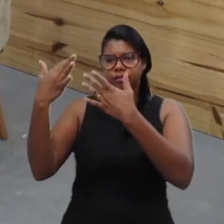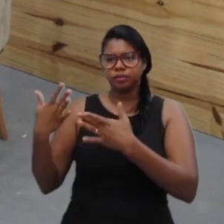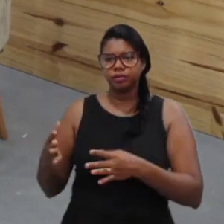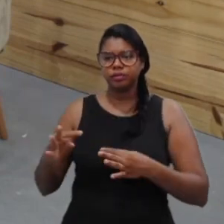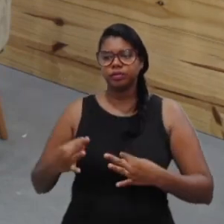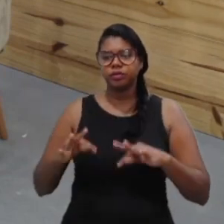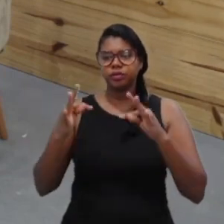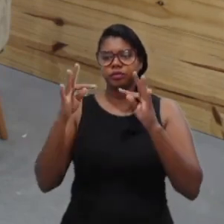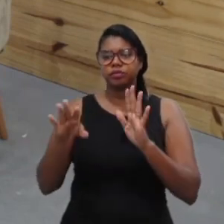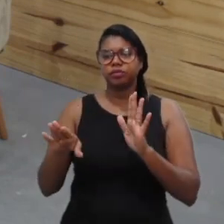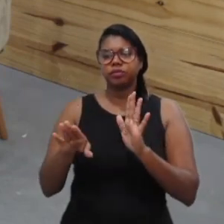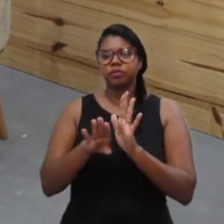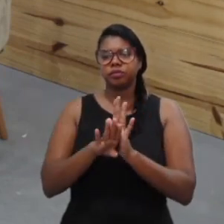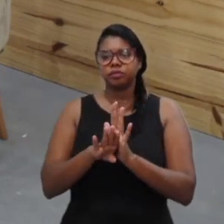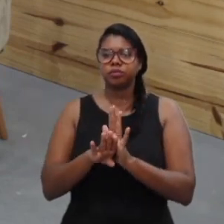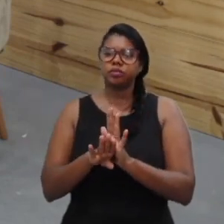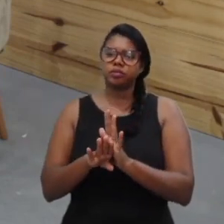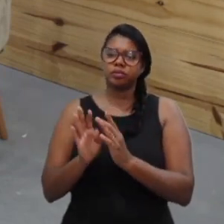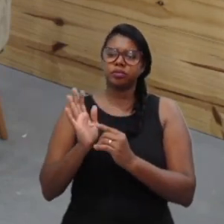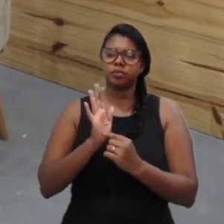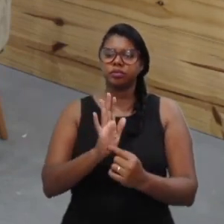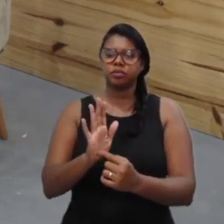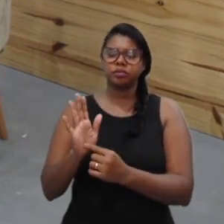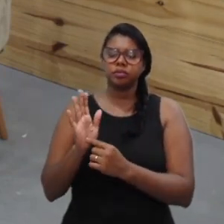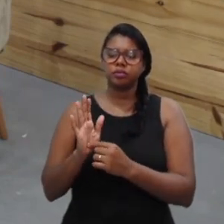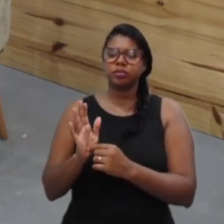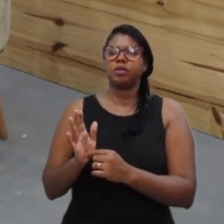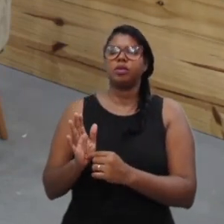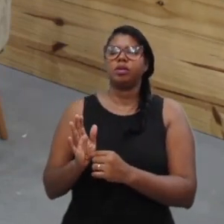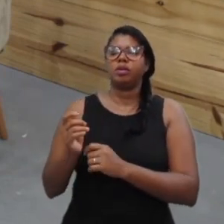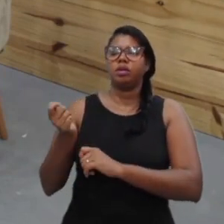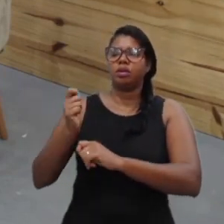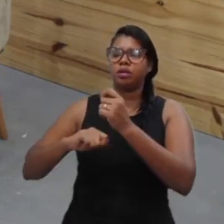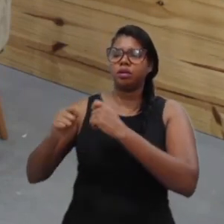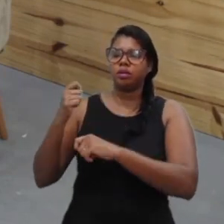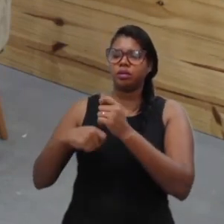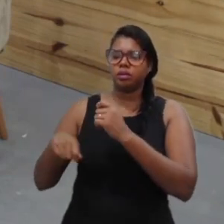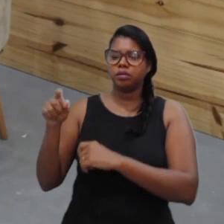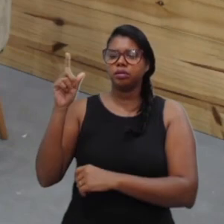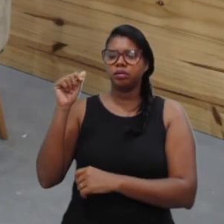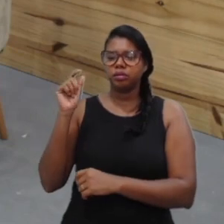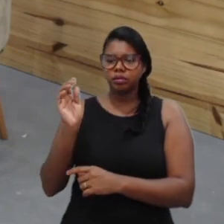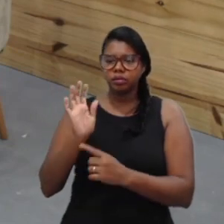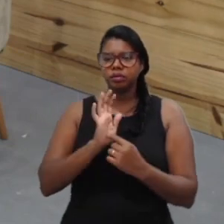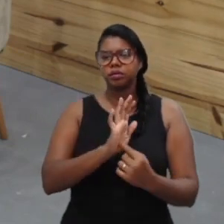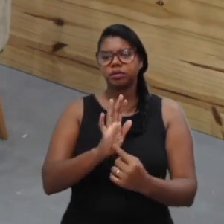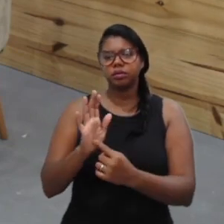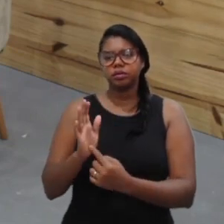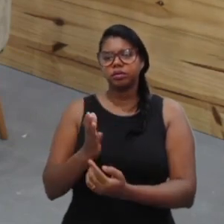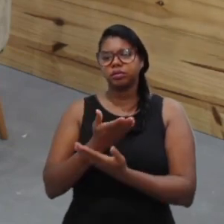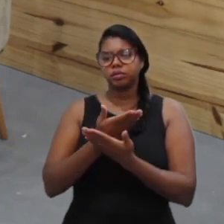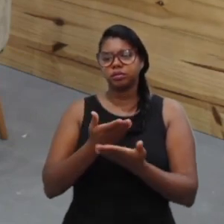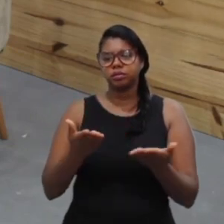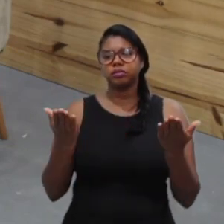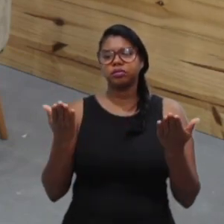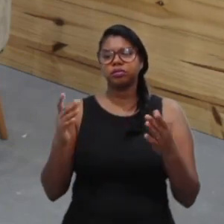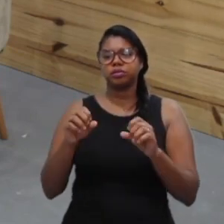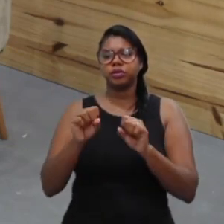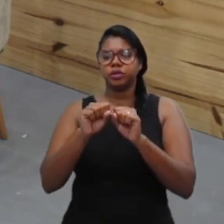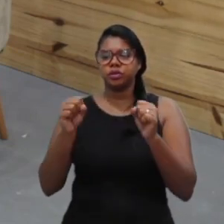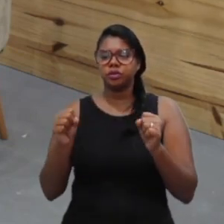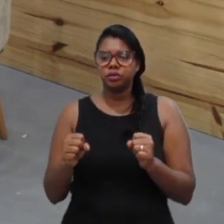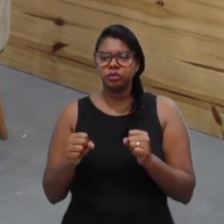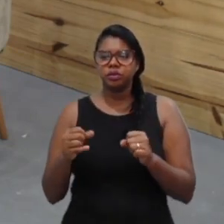ela chegou como auxílio, como ferramenta administrativa. Então, enquanto administrador, enquanto assistente de administrador,